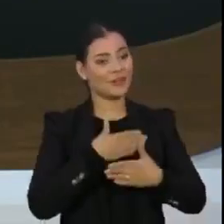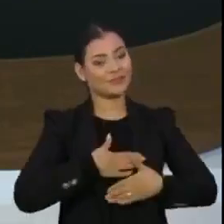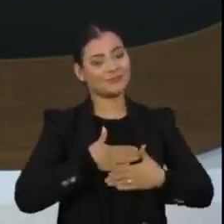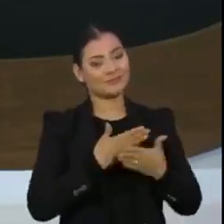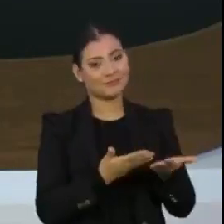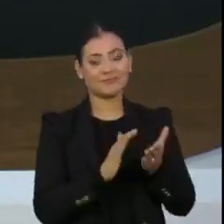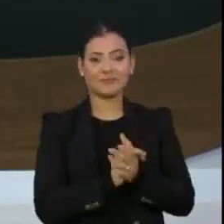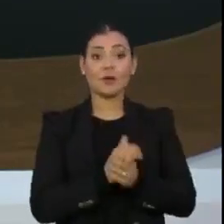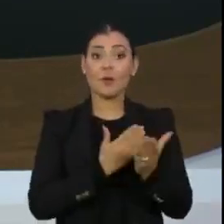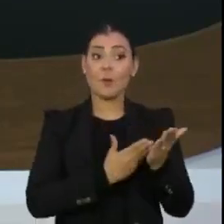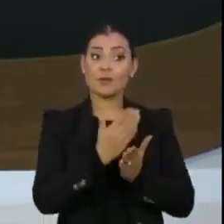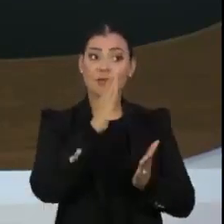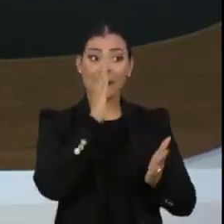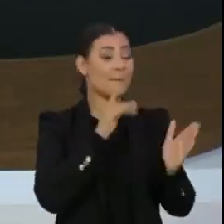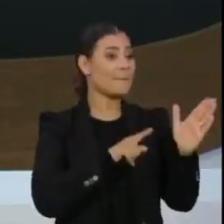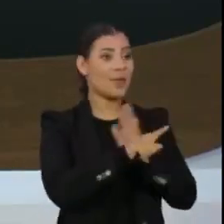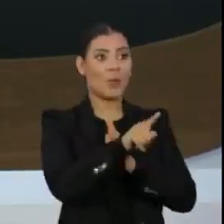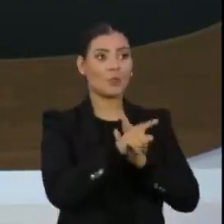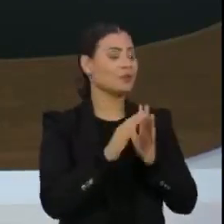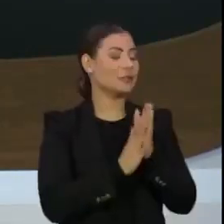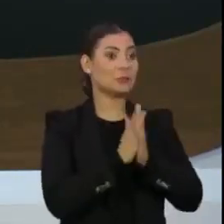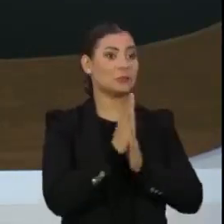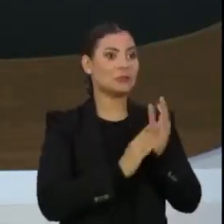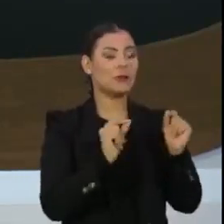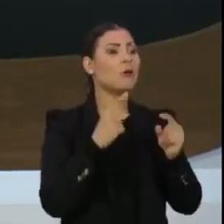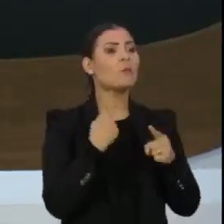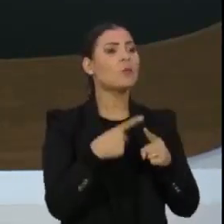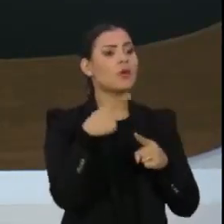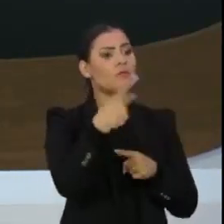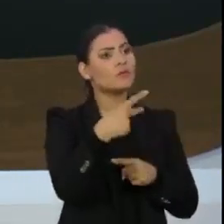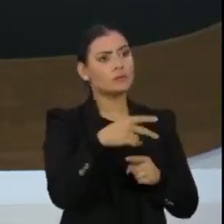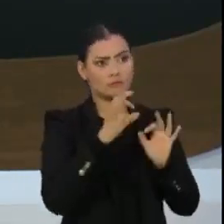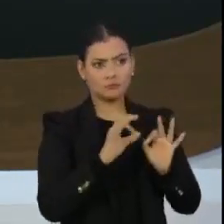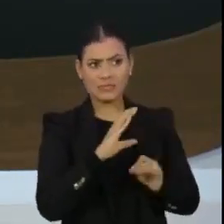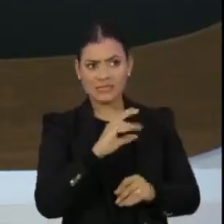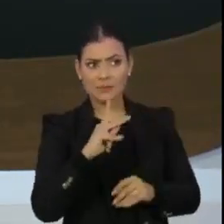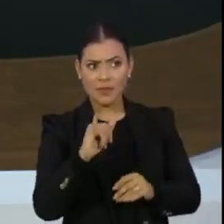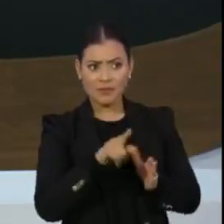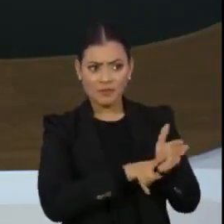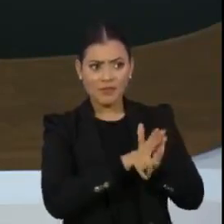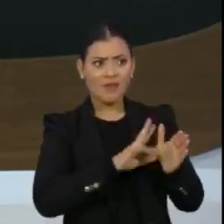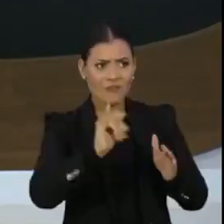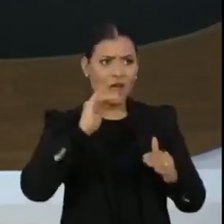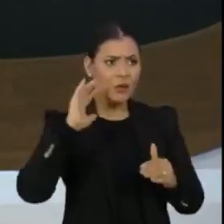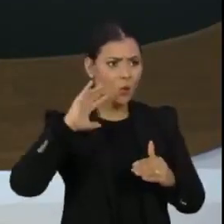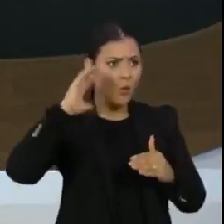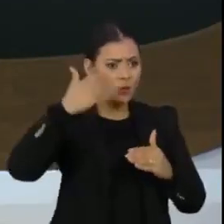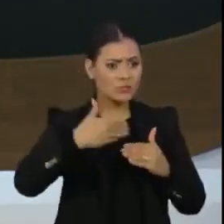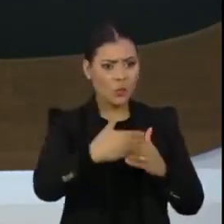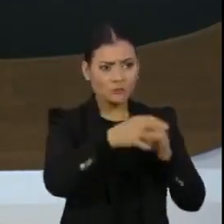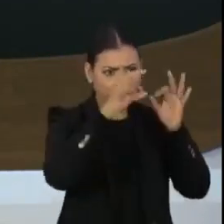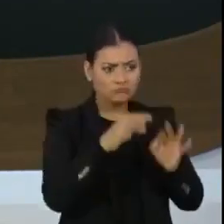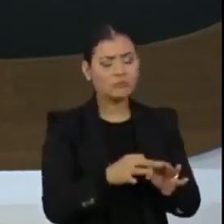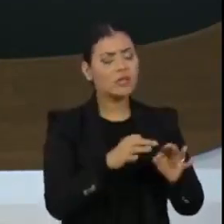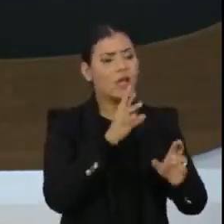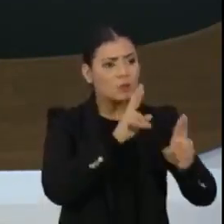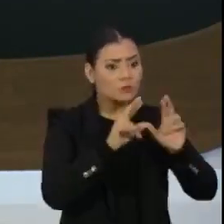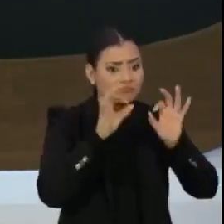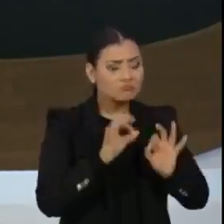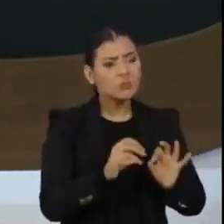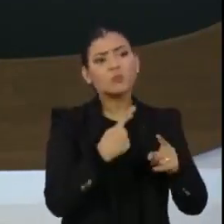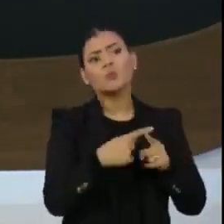Então, começar já com a pergunta de um milhão de dólares. Por que o senhor acha que a CPI vai produzir resultados concretos? Por que o senhor está